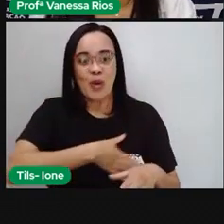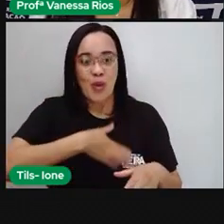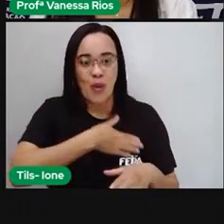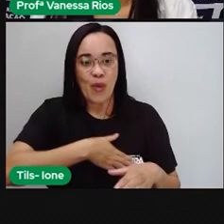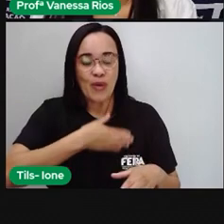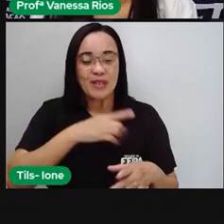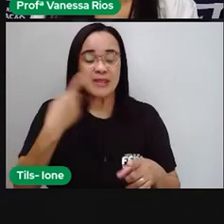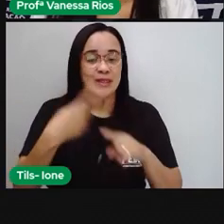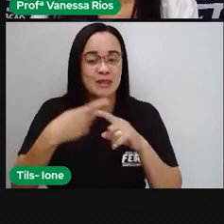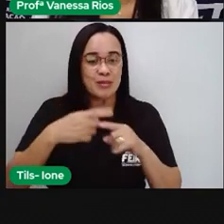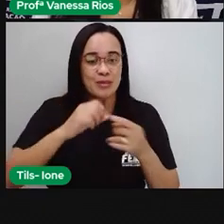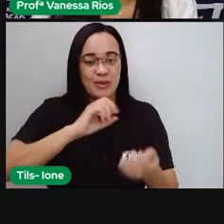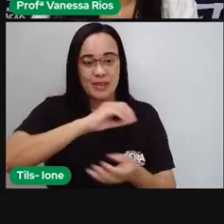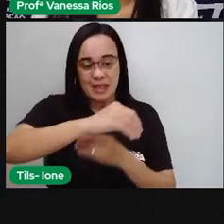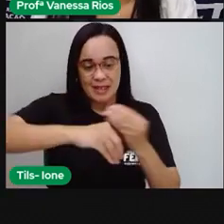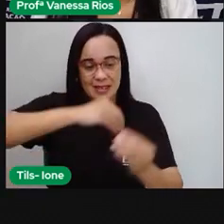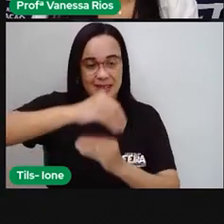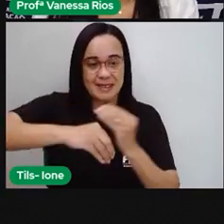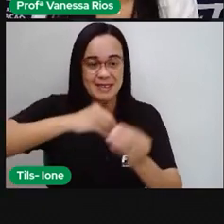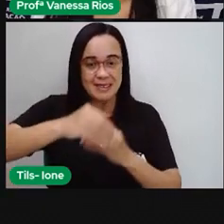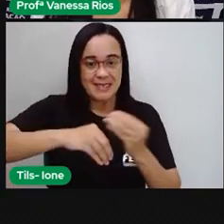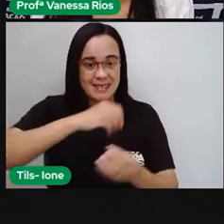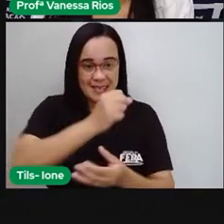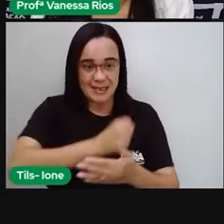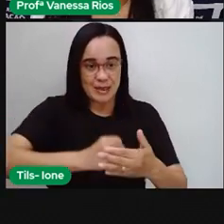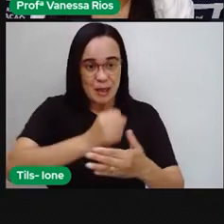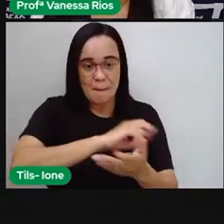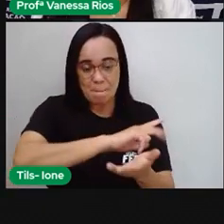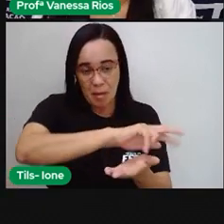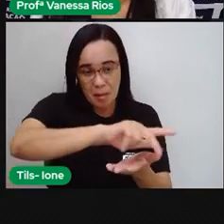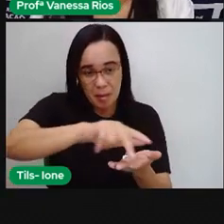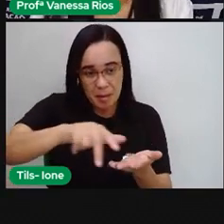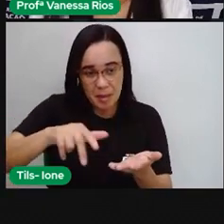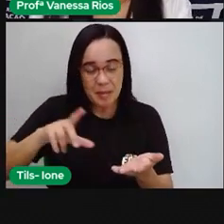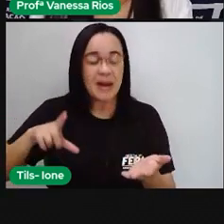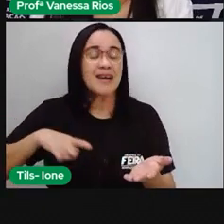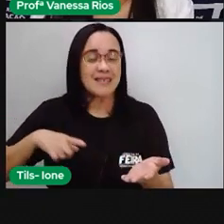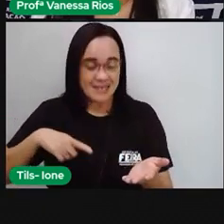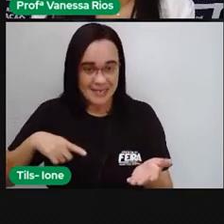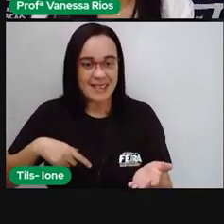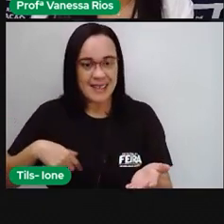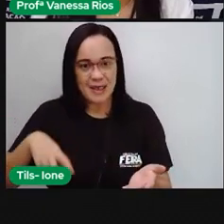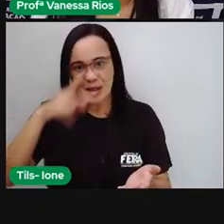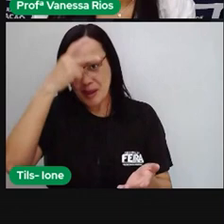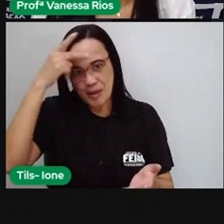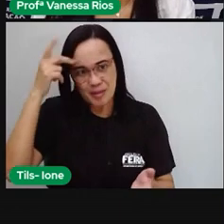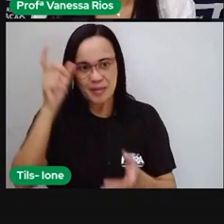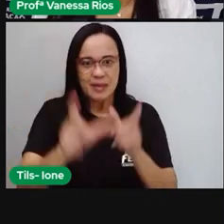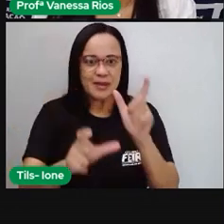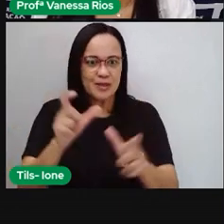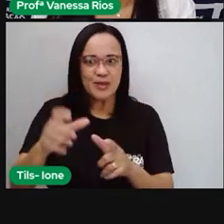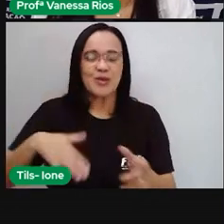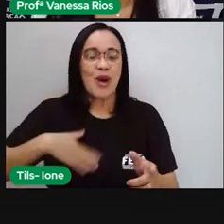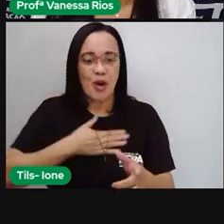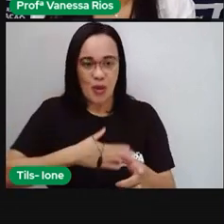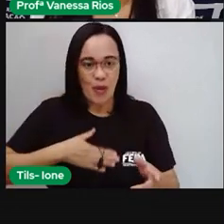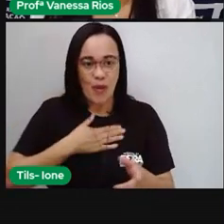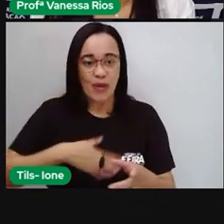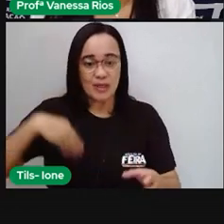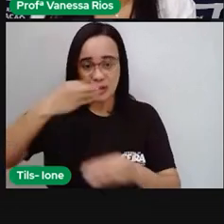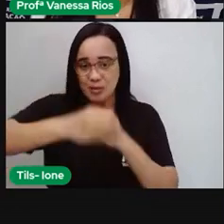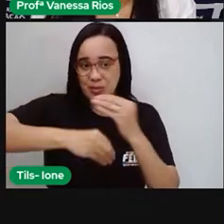variados. Agrada aí a diversos gostos, né? Porque cada um coloca aí o recheio que prefere.